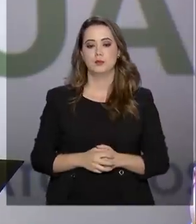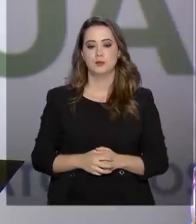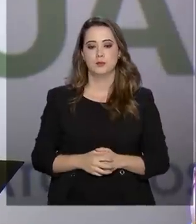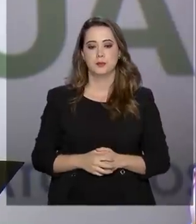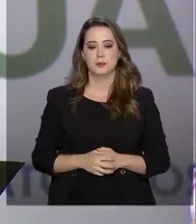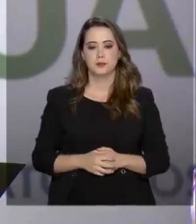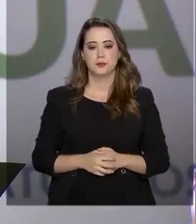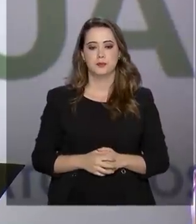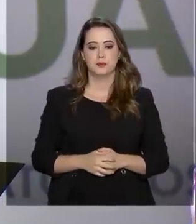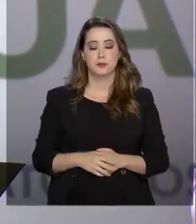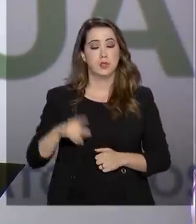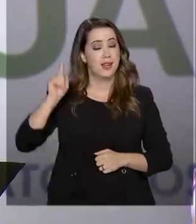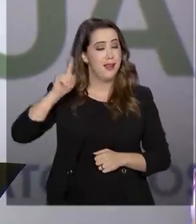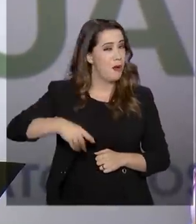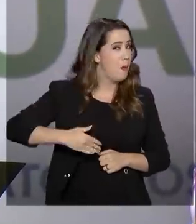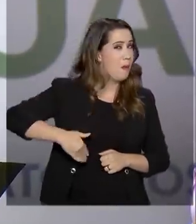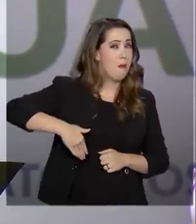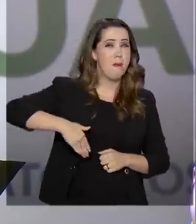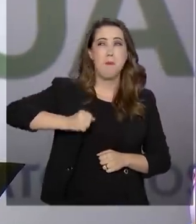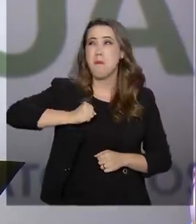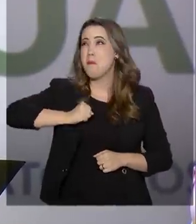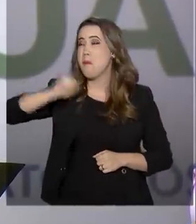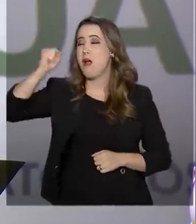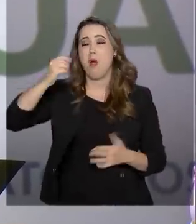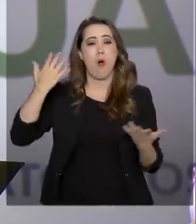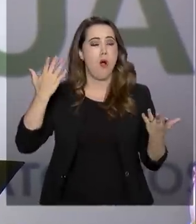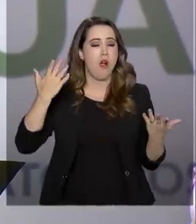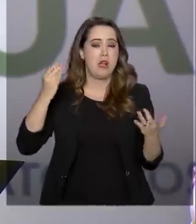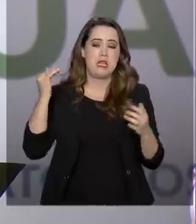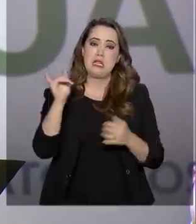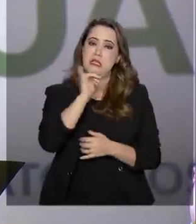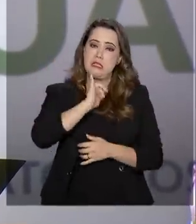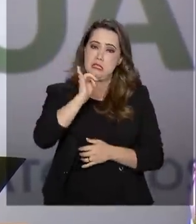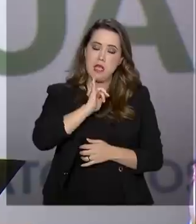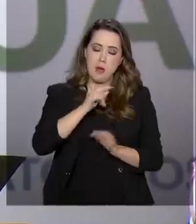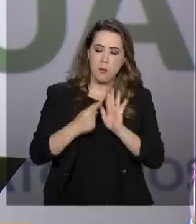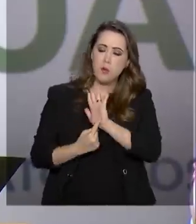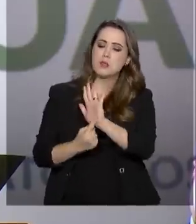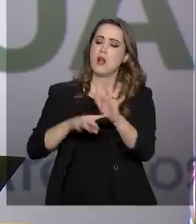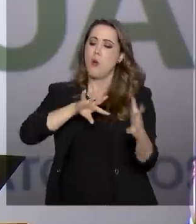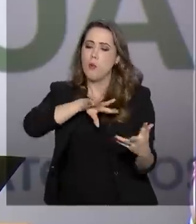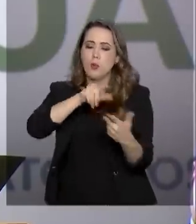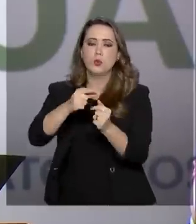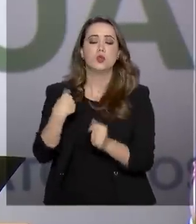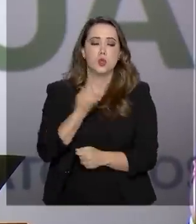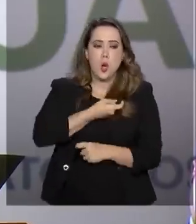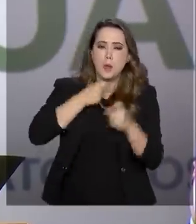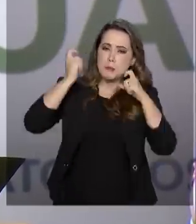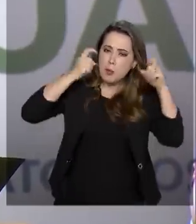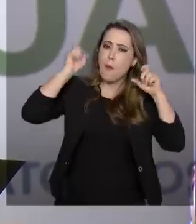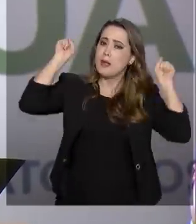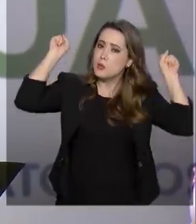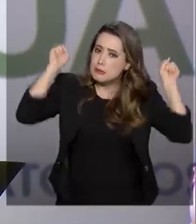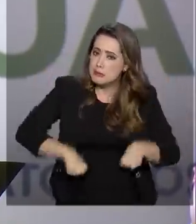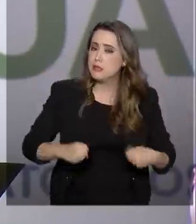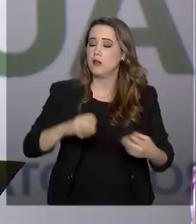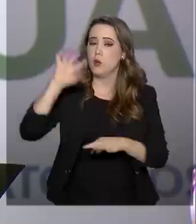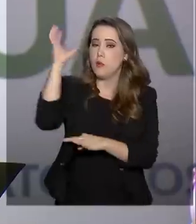É o maior exemplo que nós podemos dar ao mundo que estamos, sim, preocupados com o meio ambiente, mas também